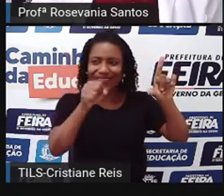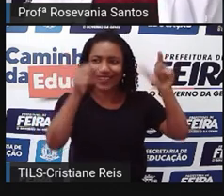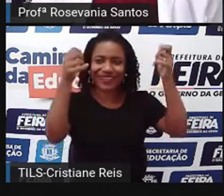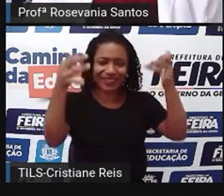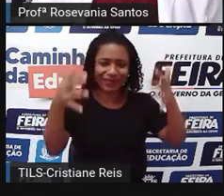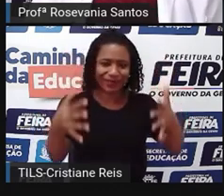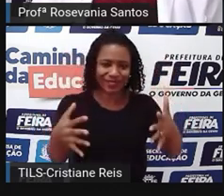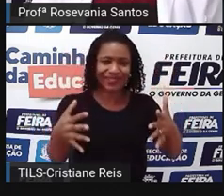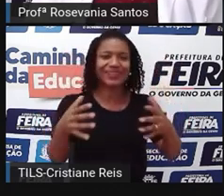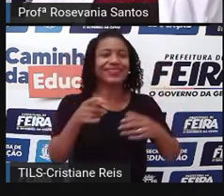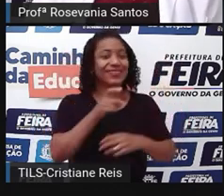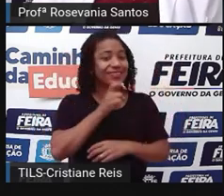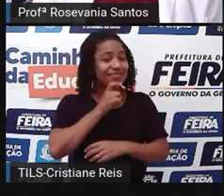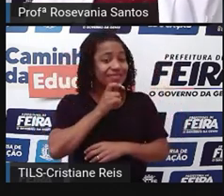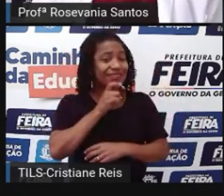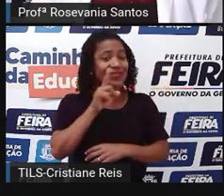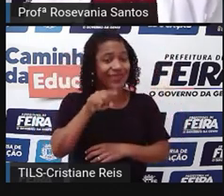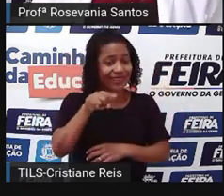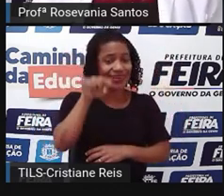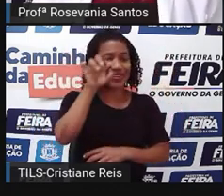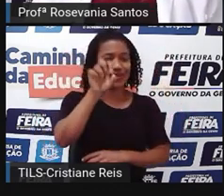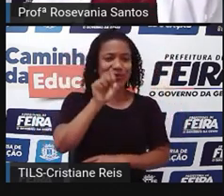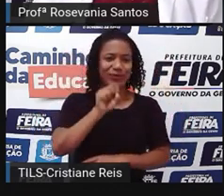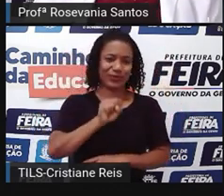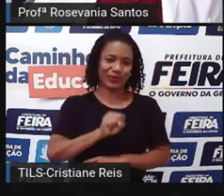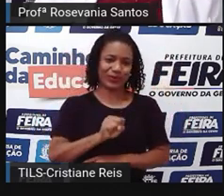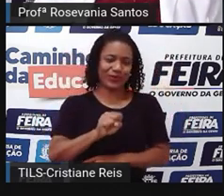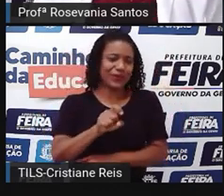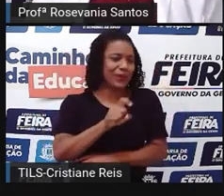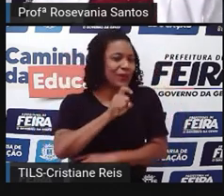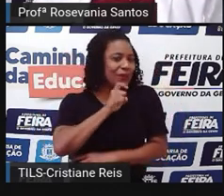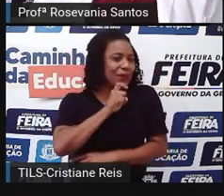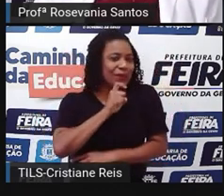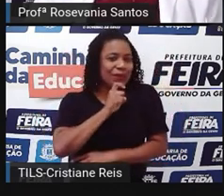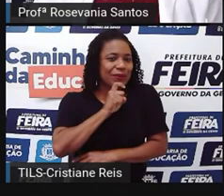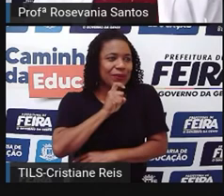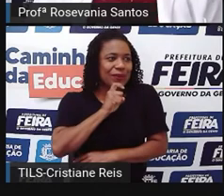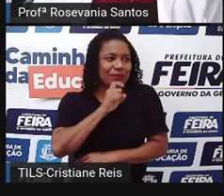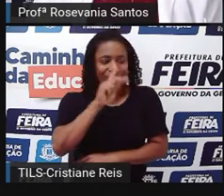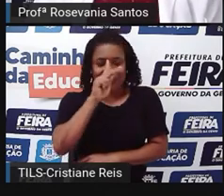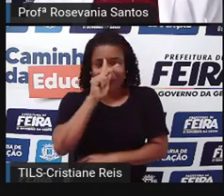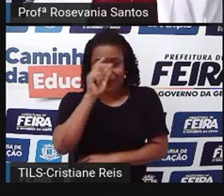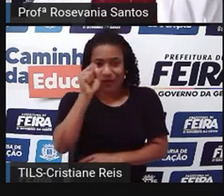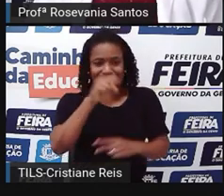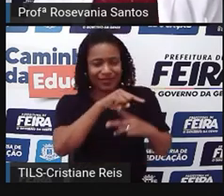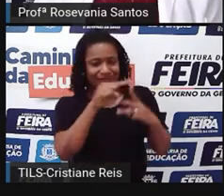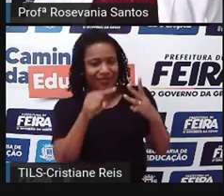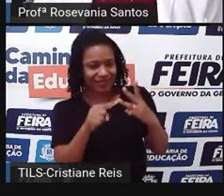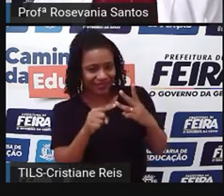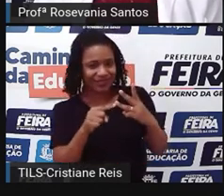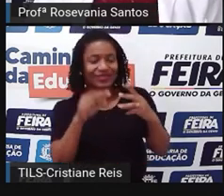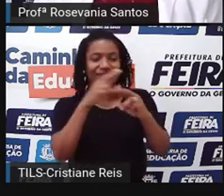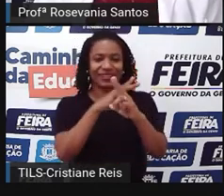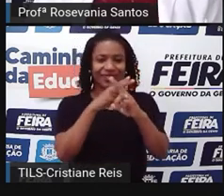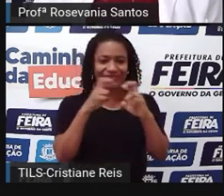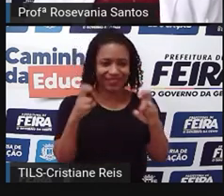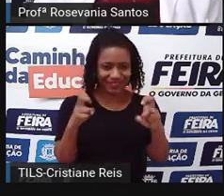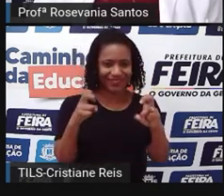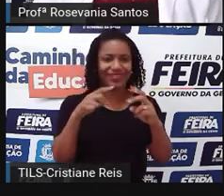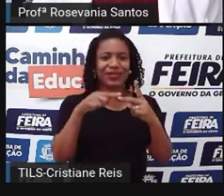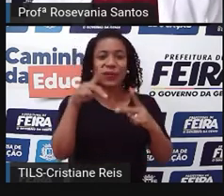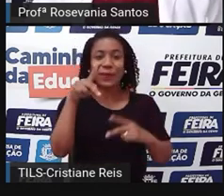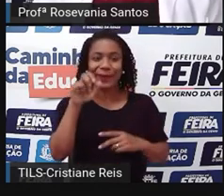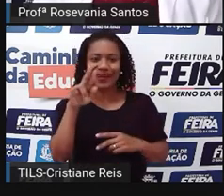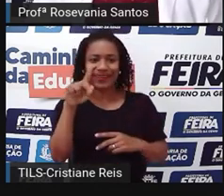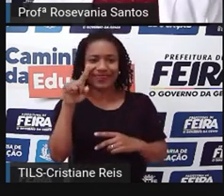Então ele está falando desse cantinho aí e é formado por esses três estados, o Paraná, Santa Catarina e o Grande do Sul. É considerada